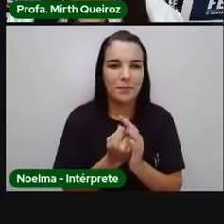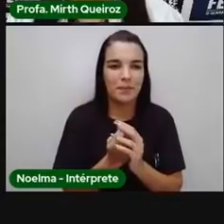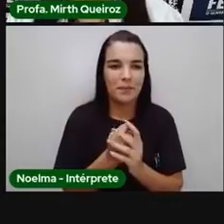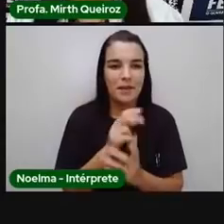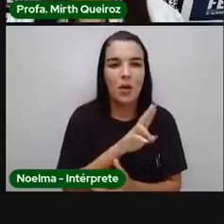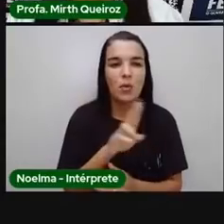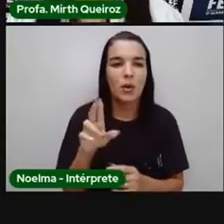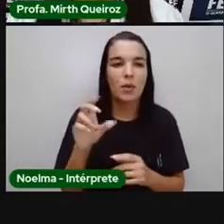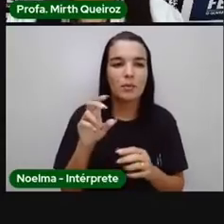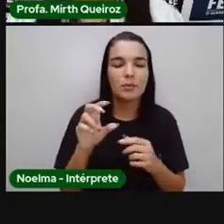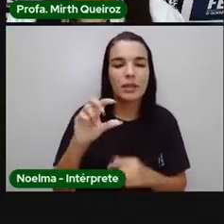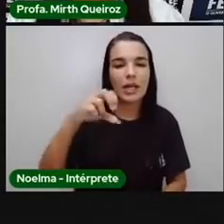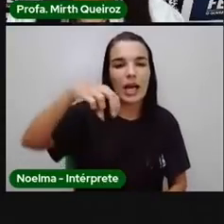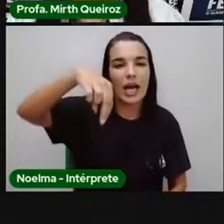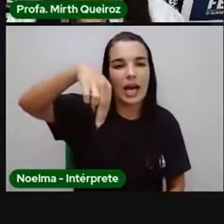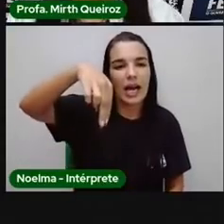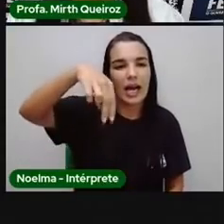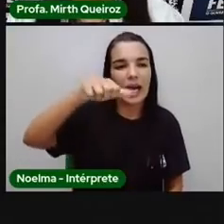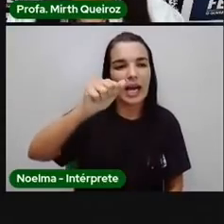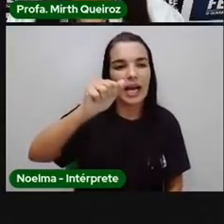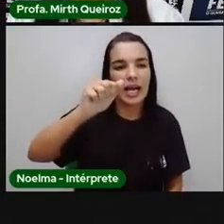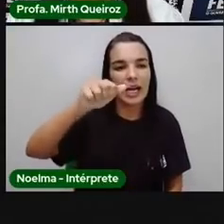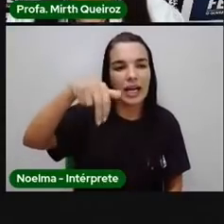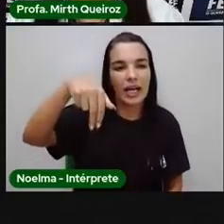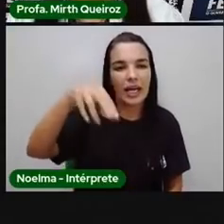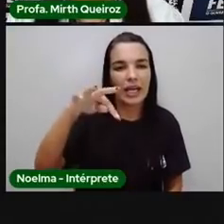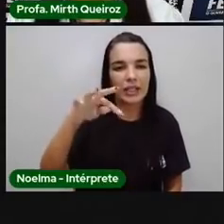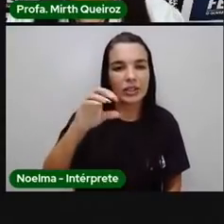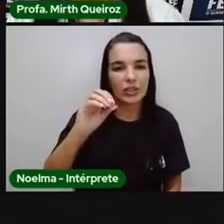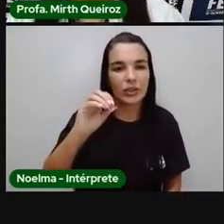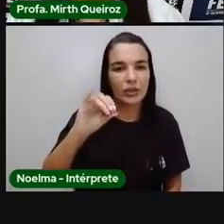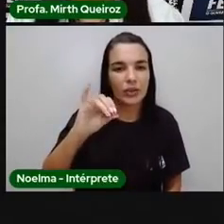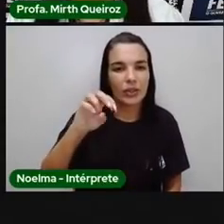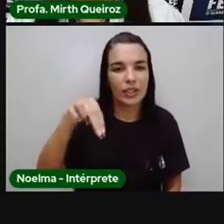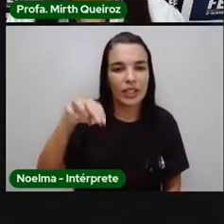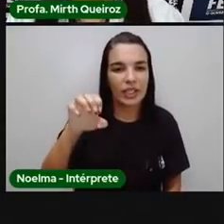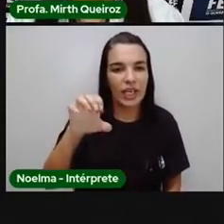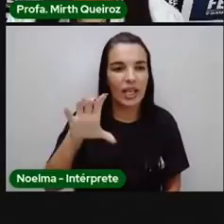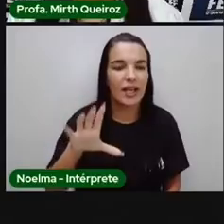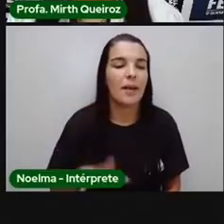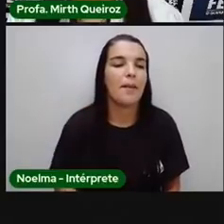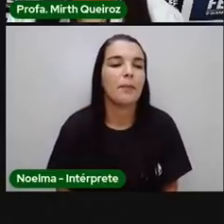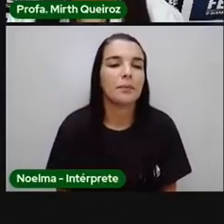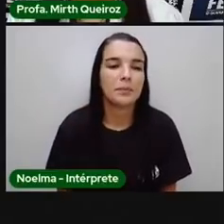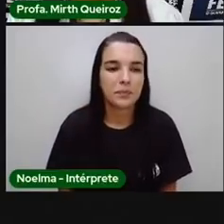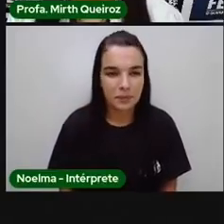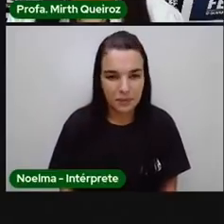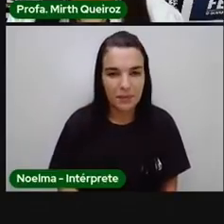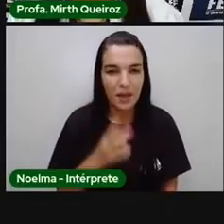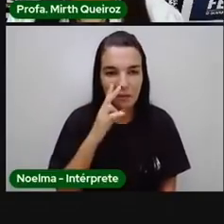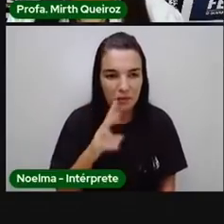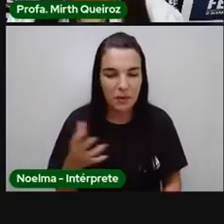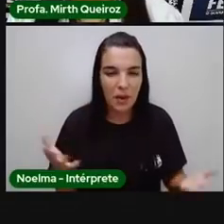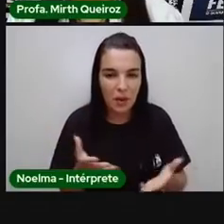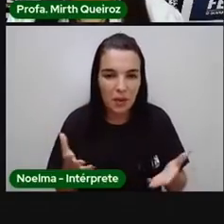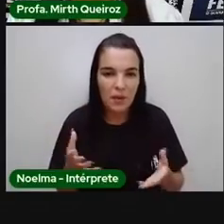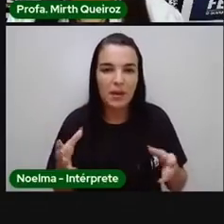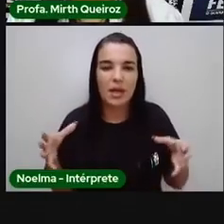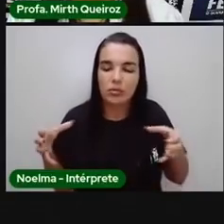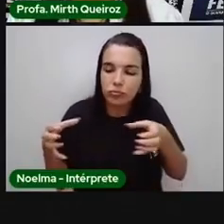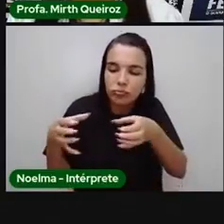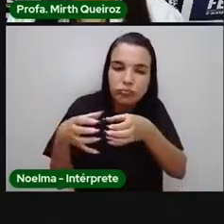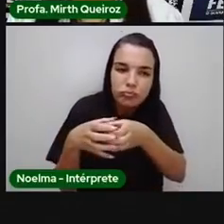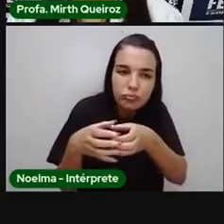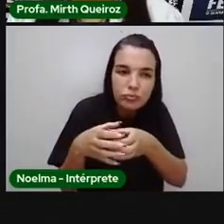Aí é uma frase levôsia, tá? Essa frase aí cabe bem dentro do assunto que a gente viu hoje, né? Dentro da